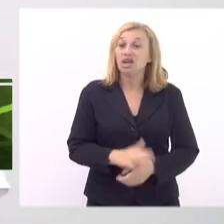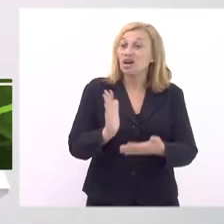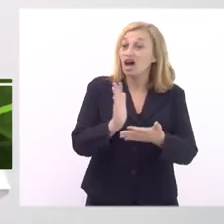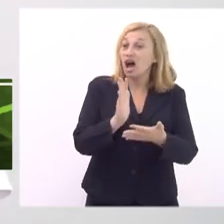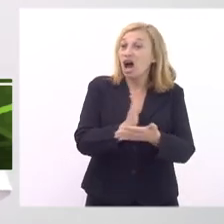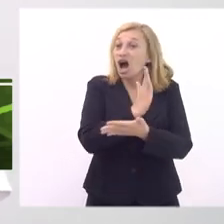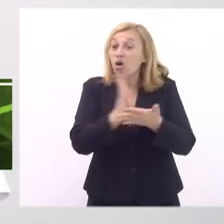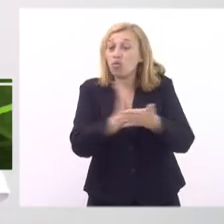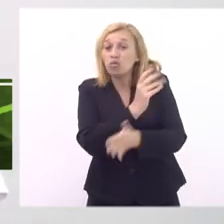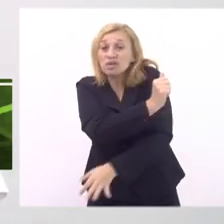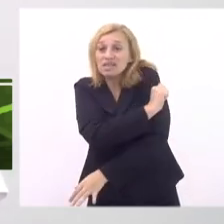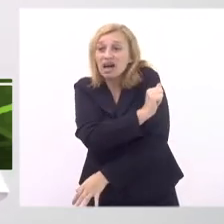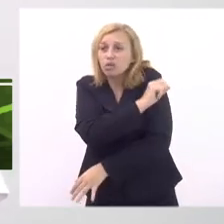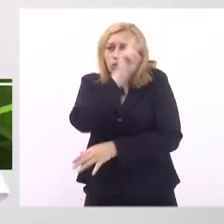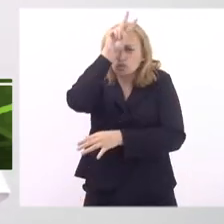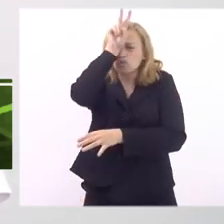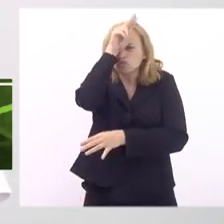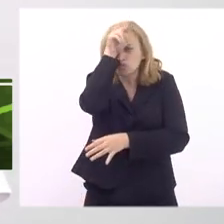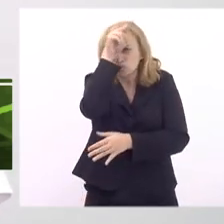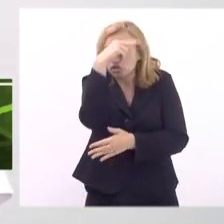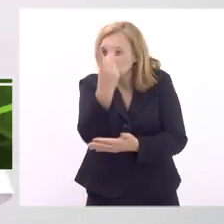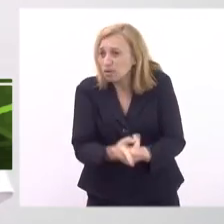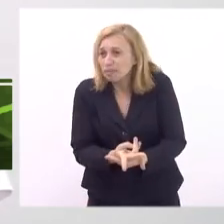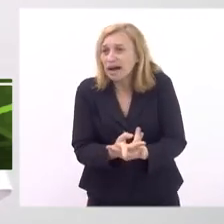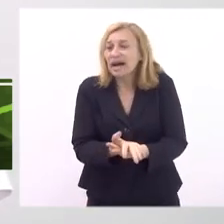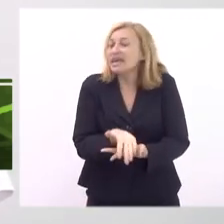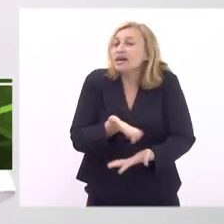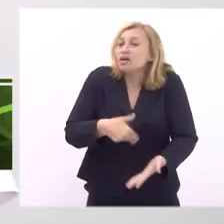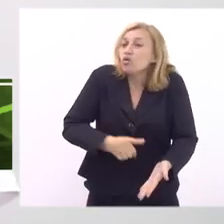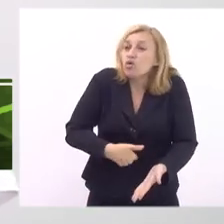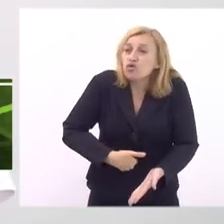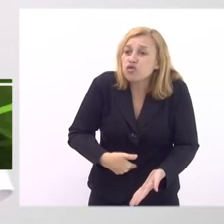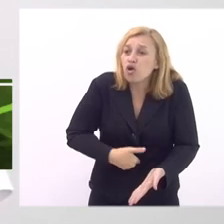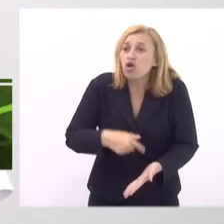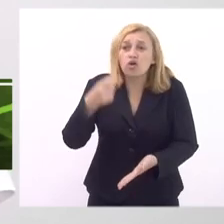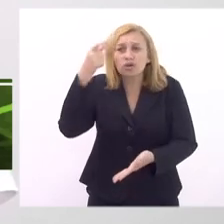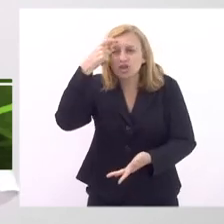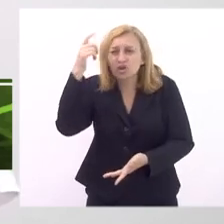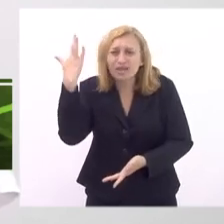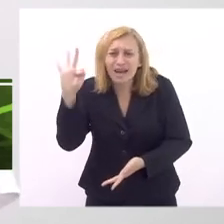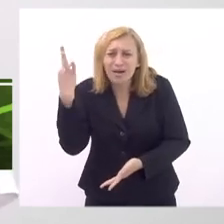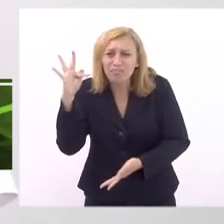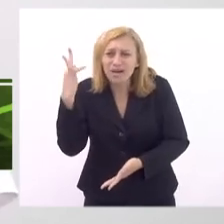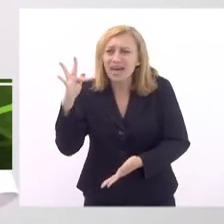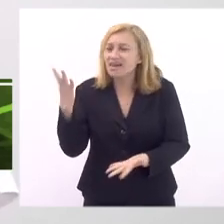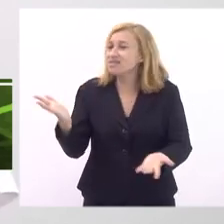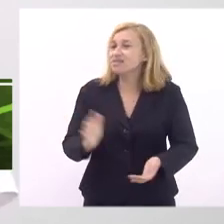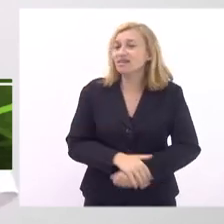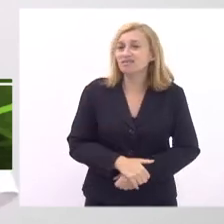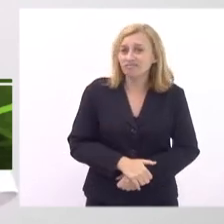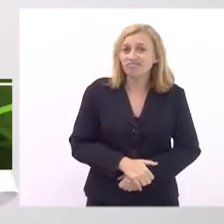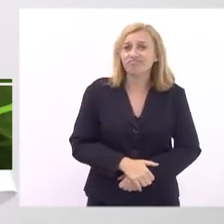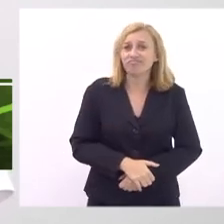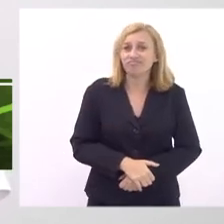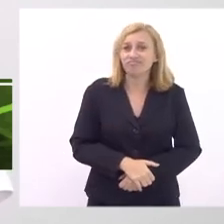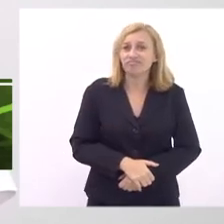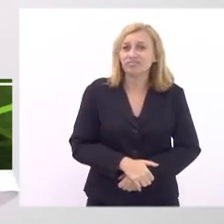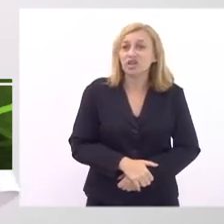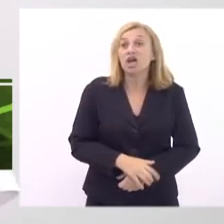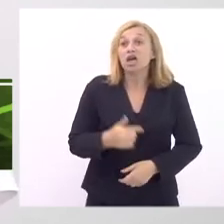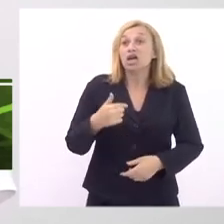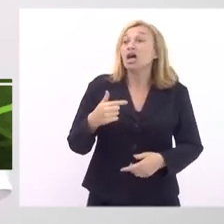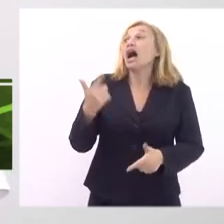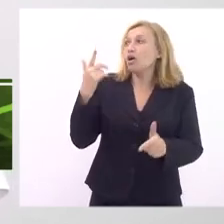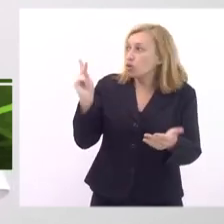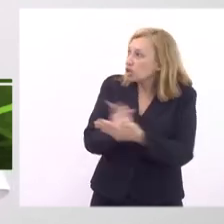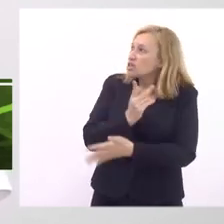passam mal quando acaba rápido ficam com dor de cabeça tontura e até então já aconteceu uma vez